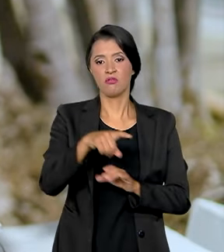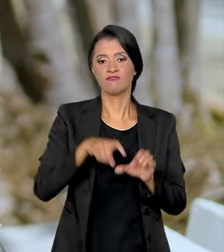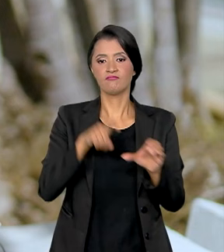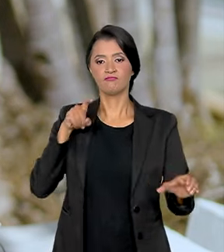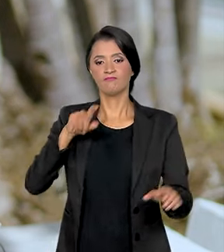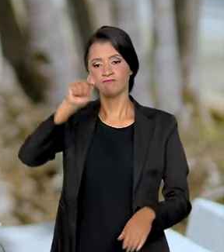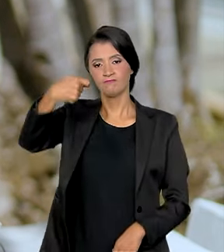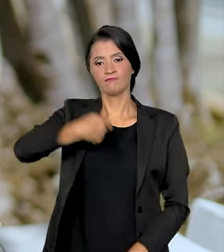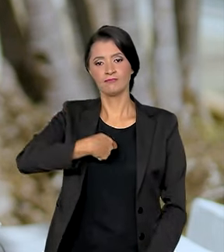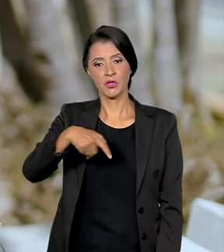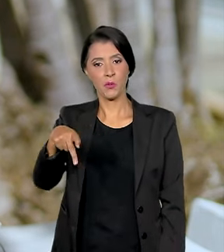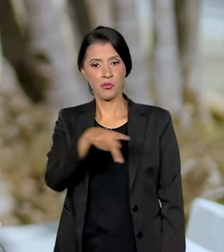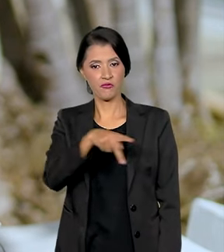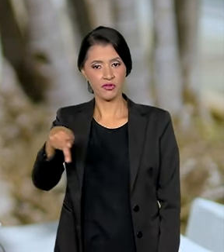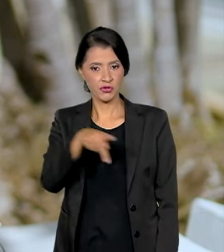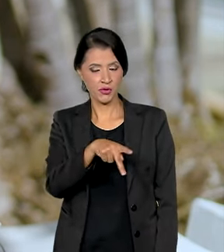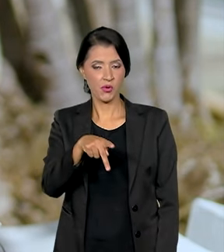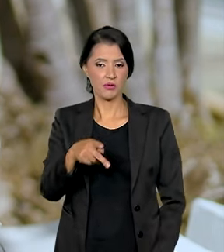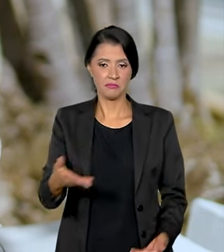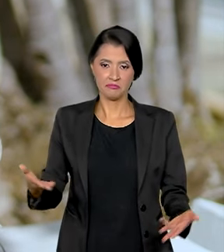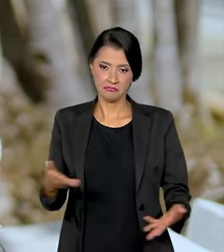É essa independência de ser uma professora,